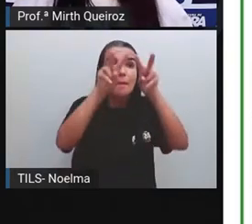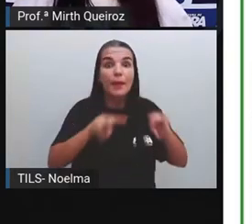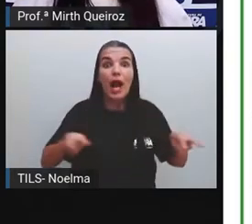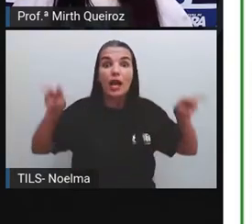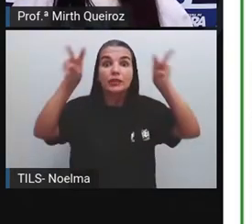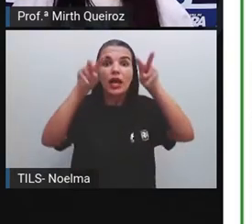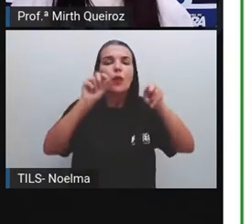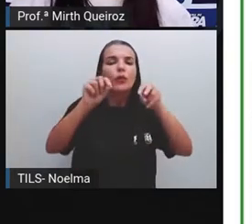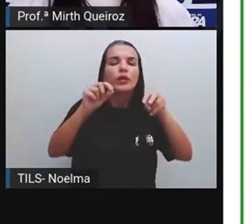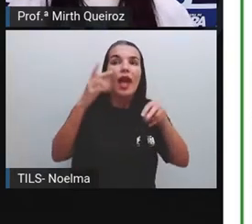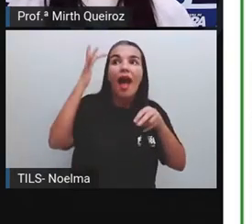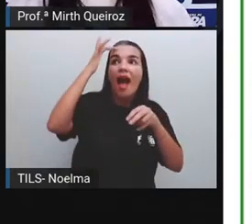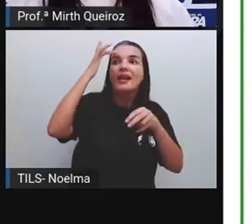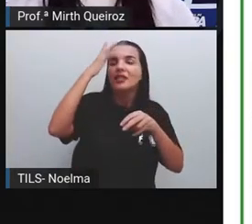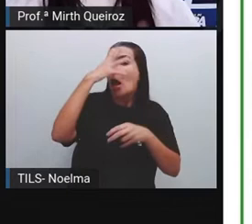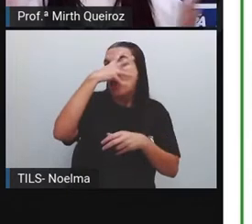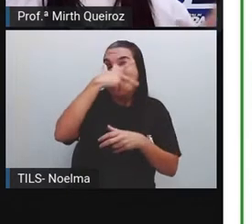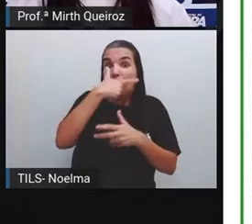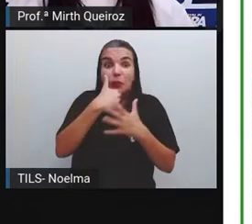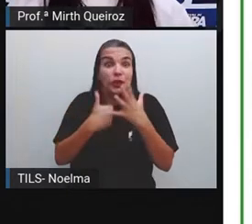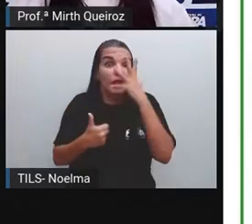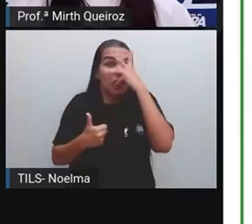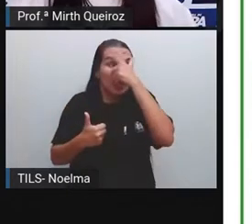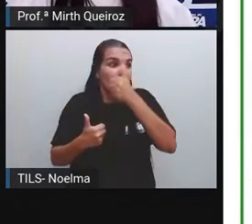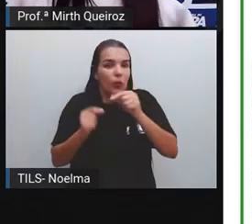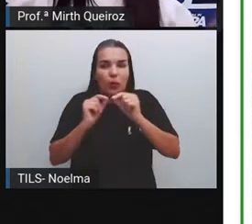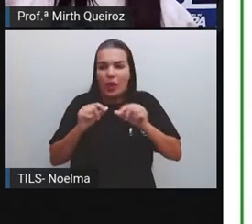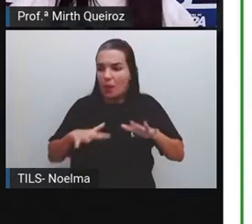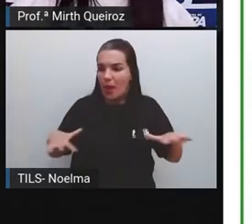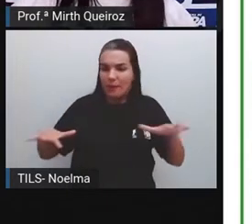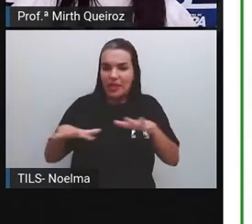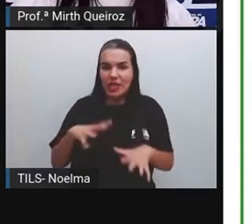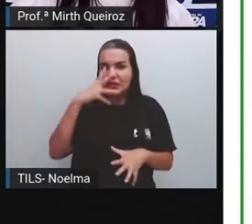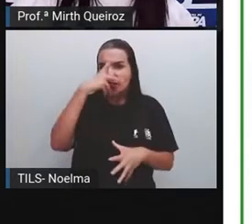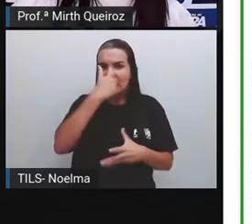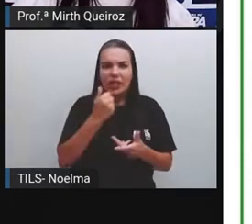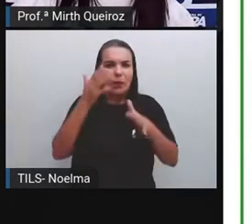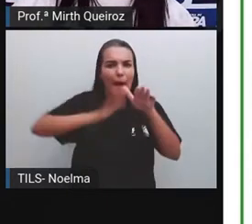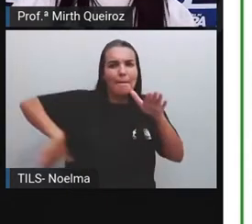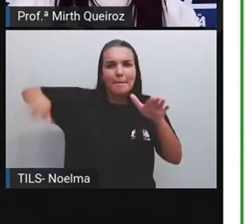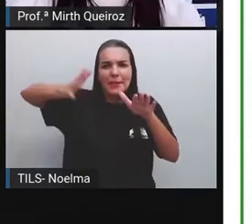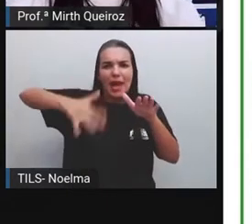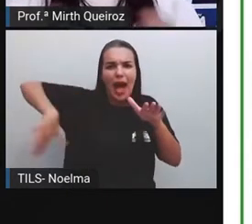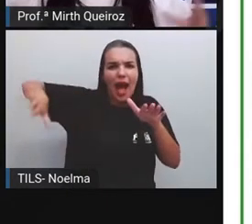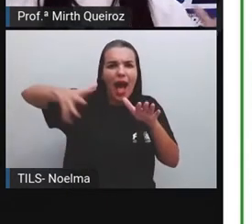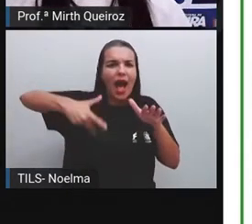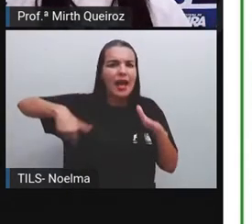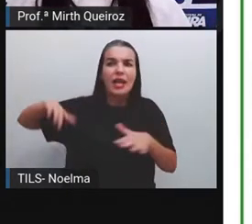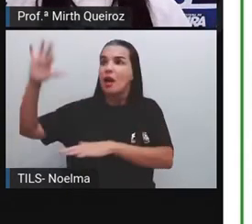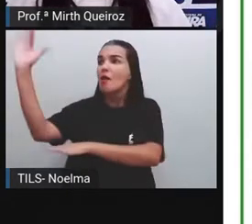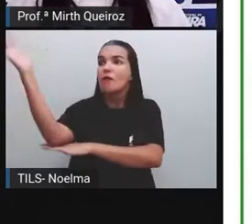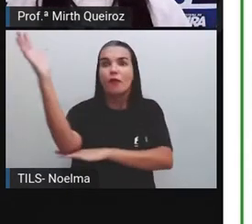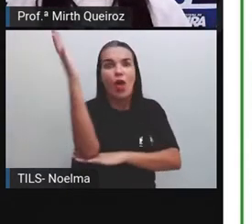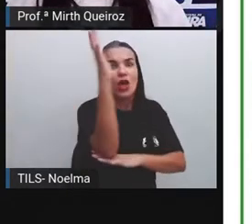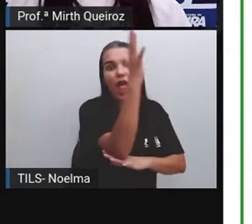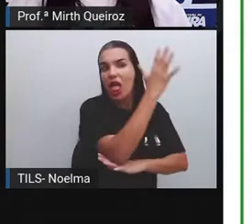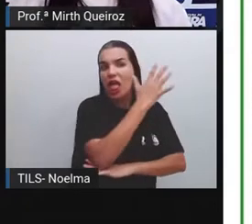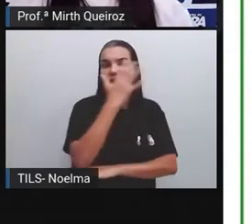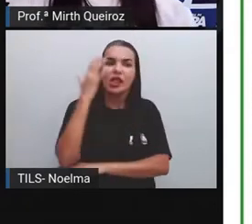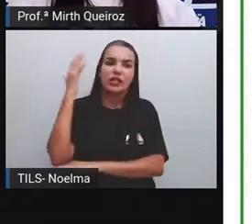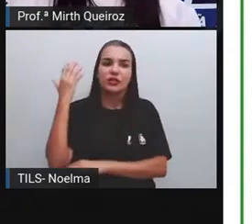bonito, né? Ah, que ambiente lindo, uma praia, uma floresta,